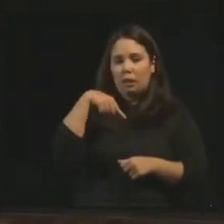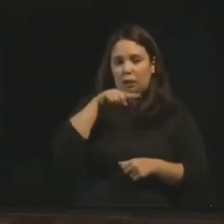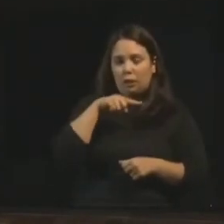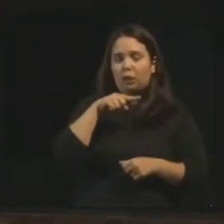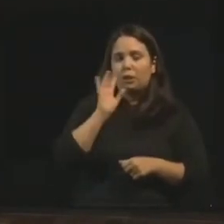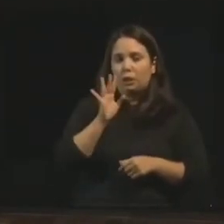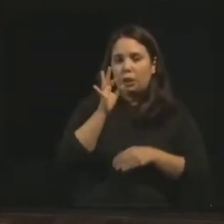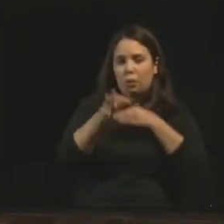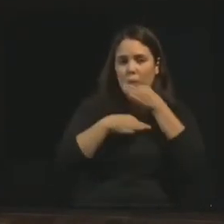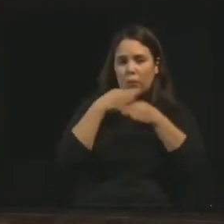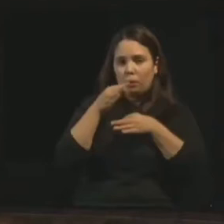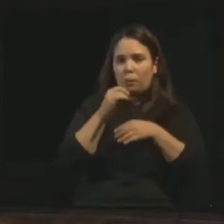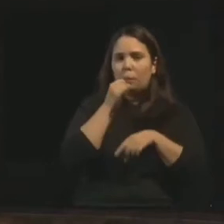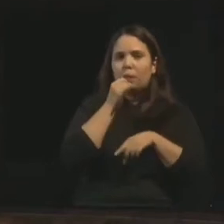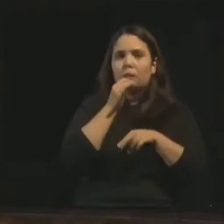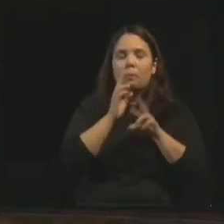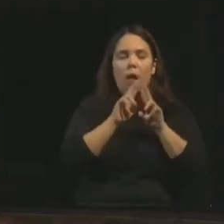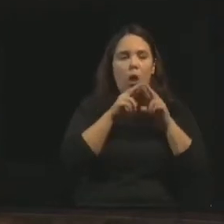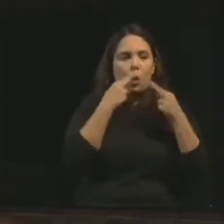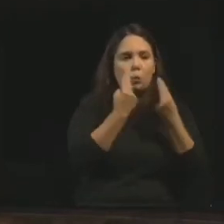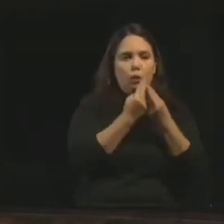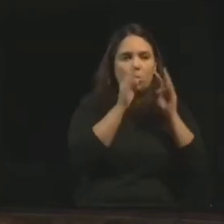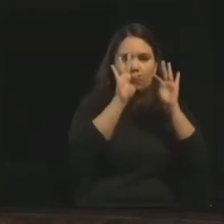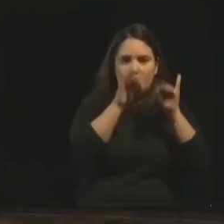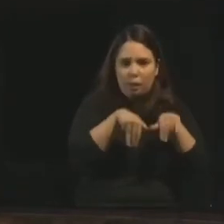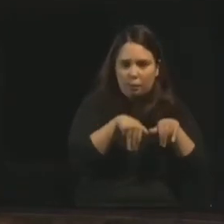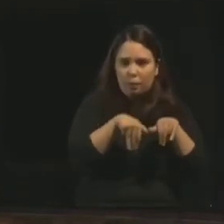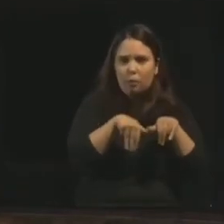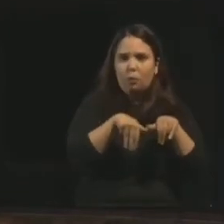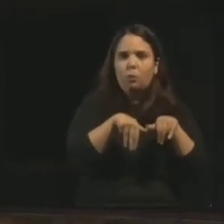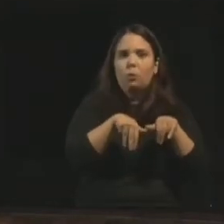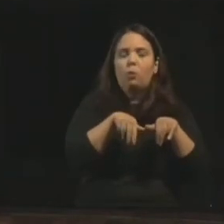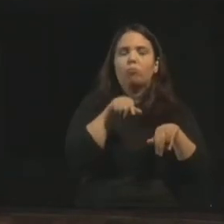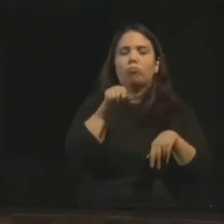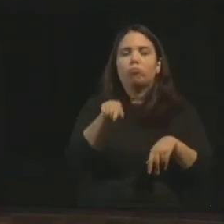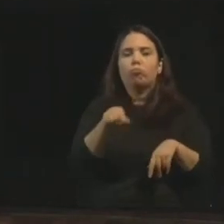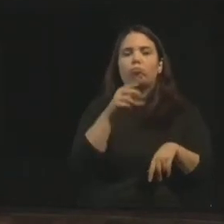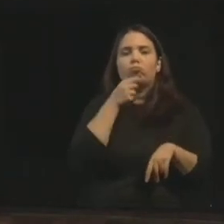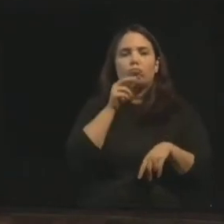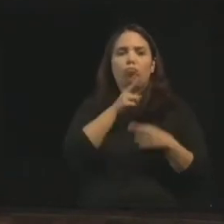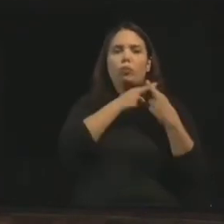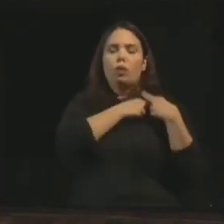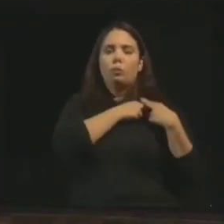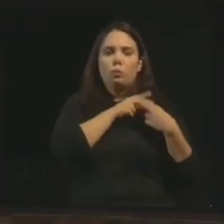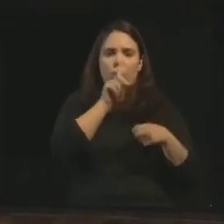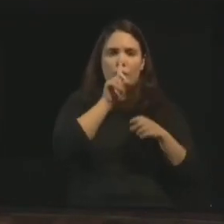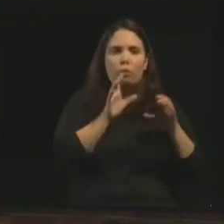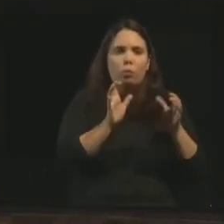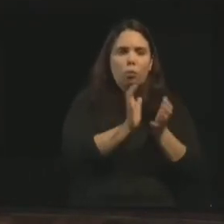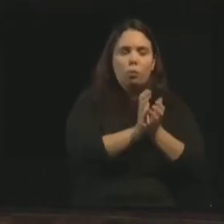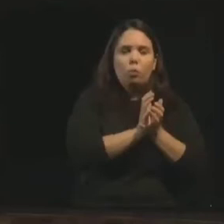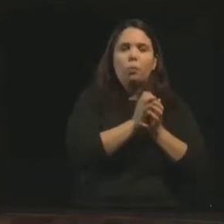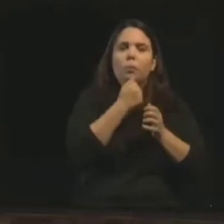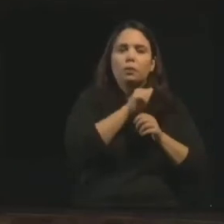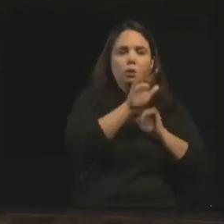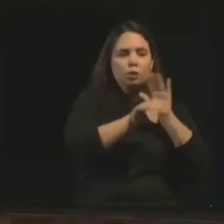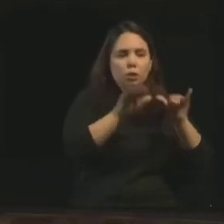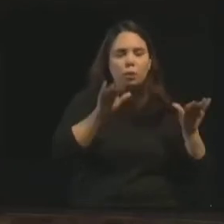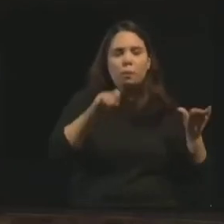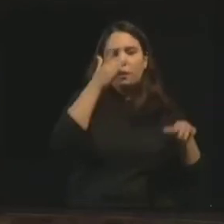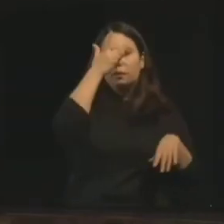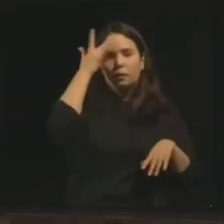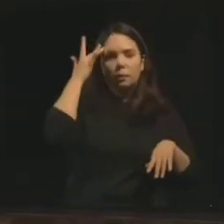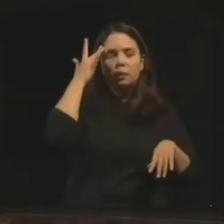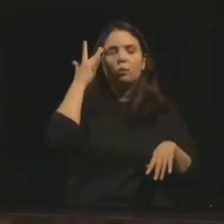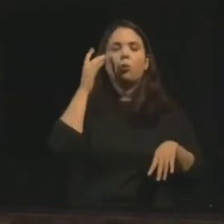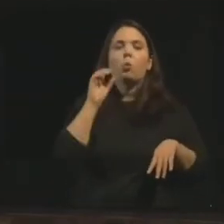Então, terminou a reunião mediúnica, ali o facilitador, o dirigente daquele grupo deve chamar as pessoas, sobretudo,